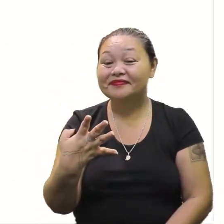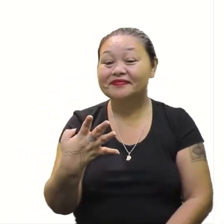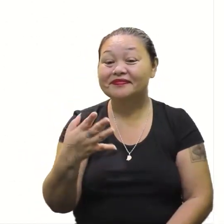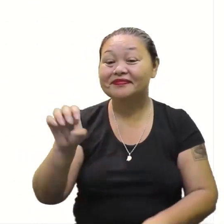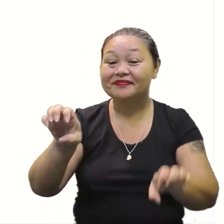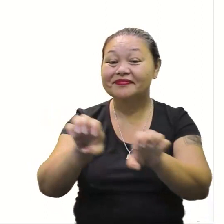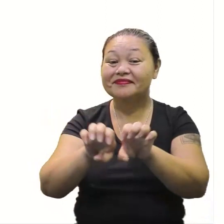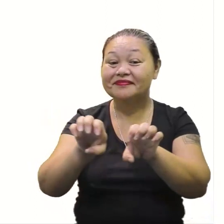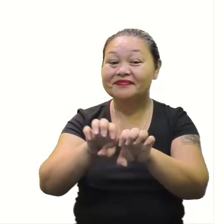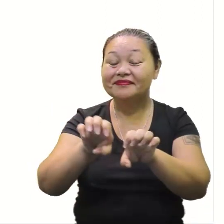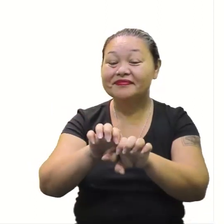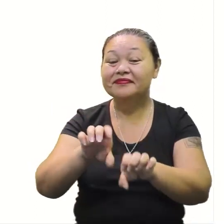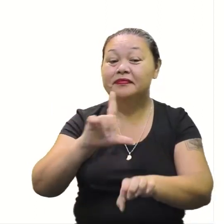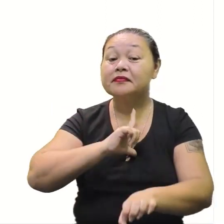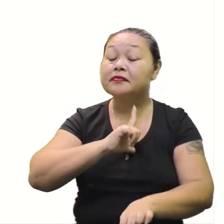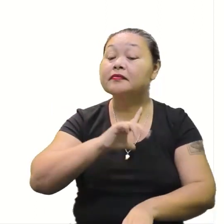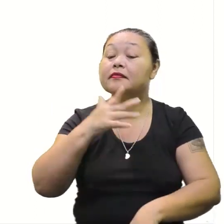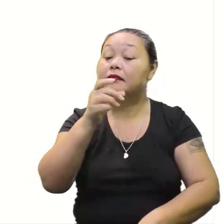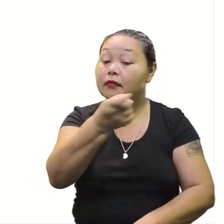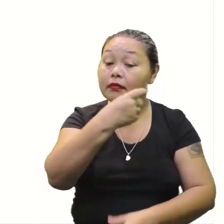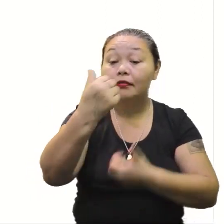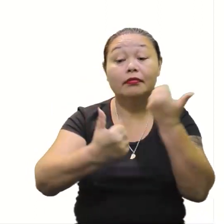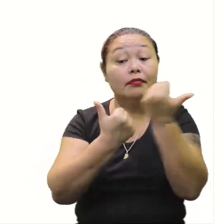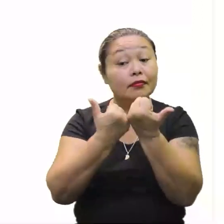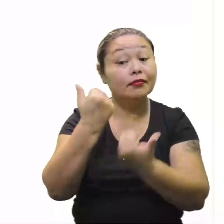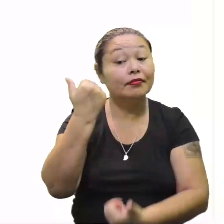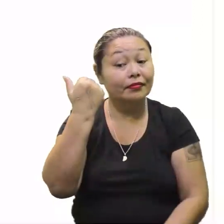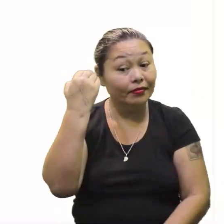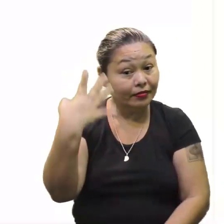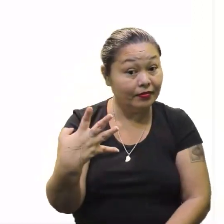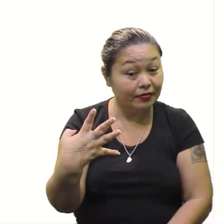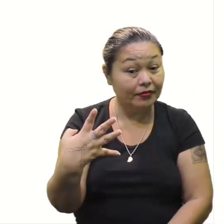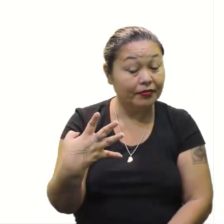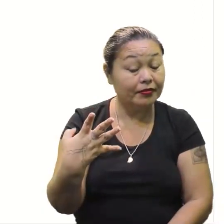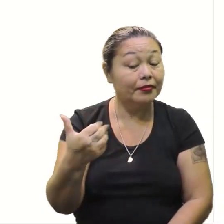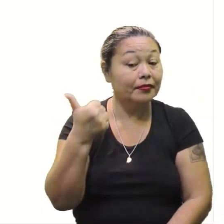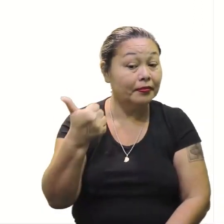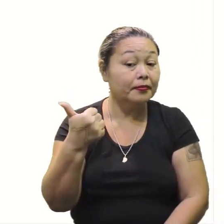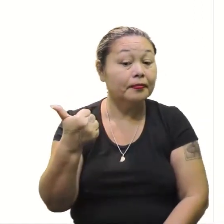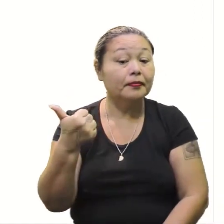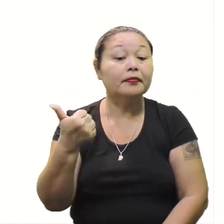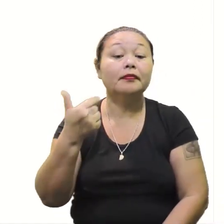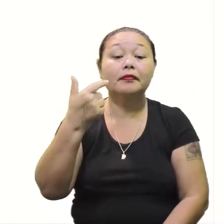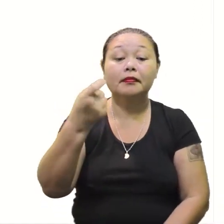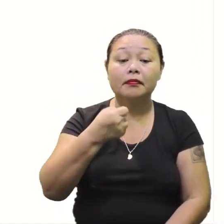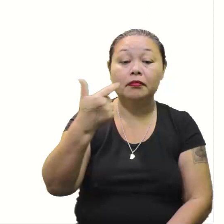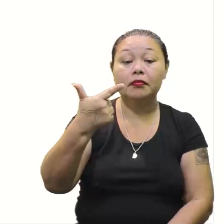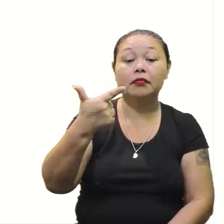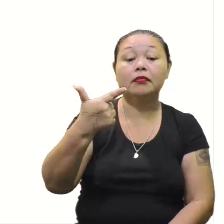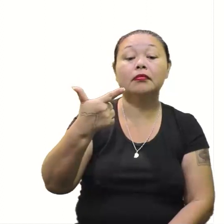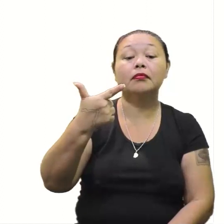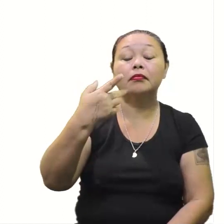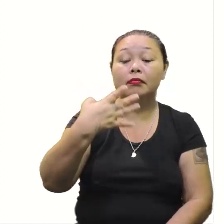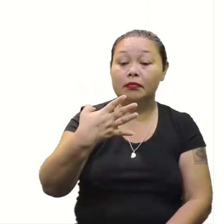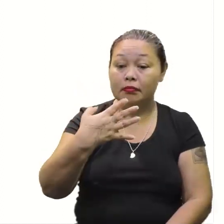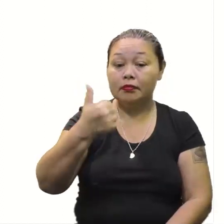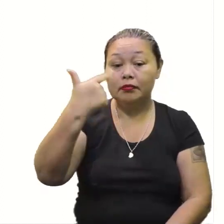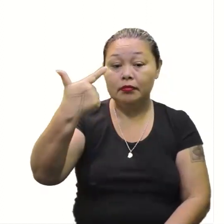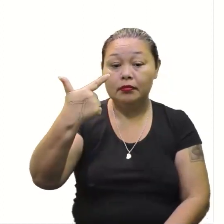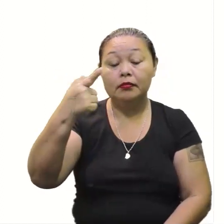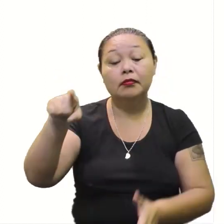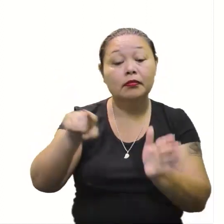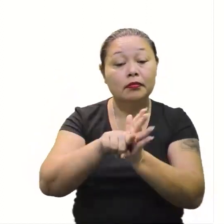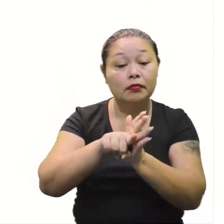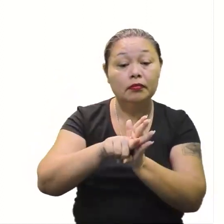lugar do X... Todo lugar que aparecer X, eu tenho que colocar? 4. 4, né? Então, beleza. X ao quadrado vai ficar? 4 ao quadrado.